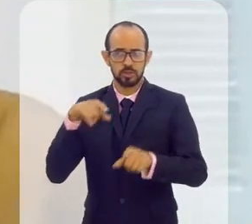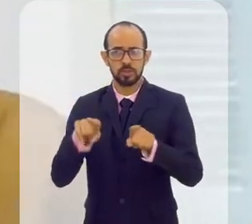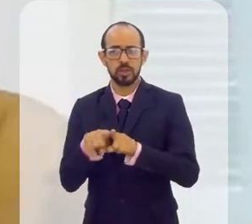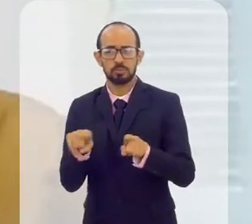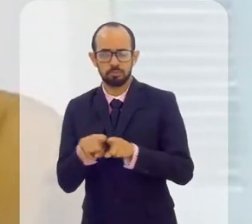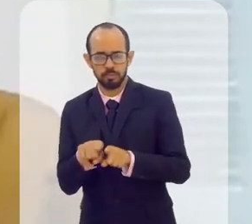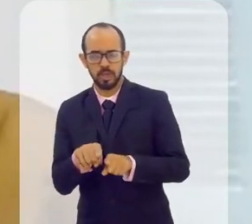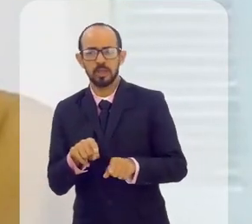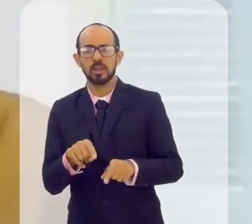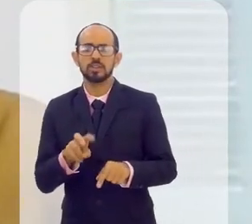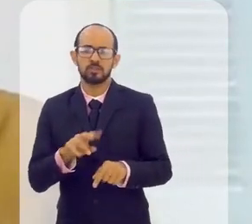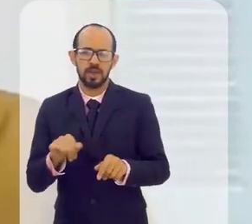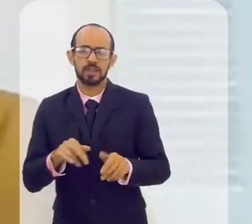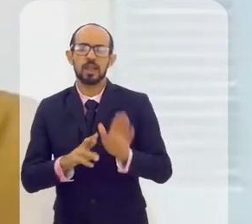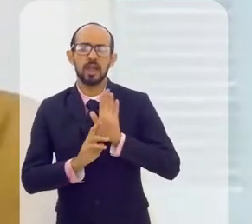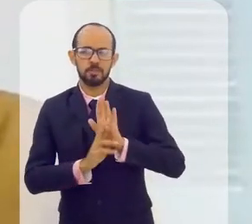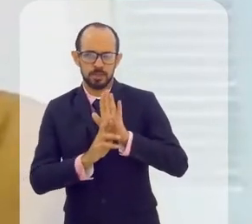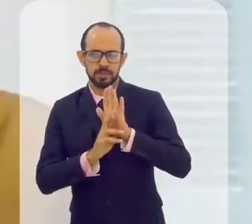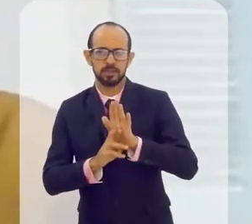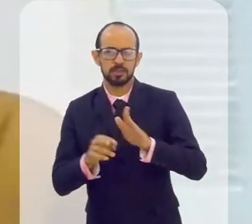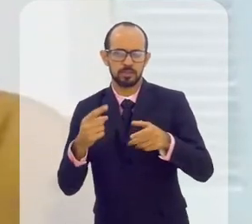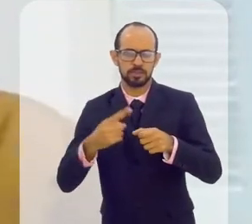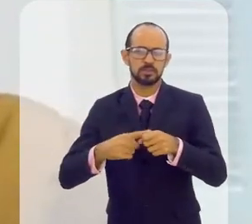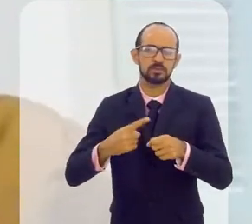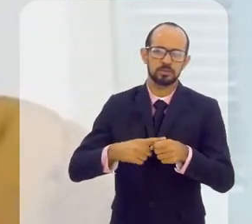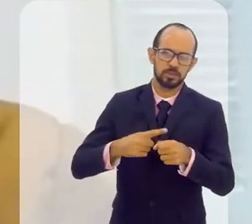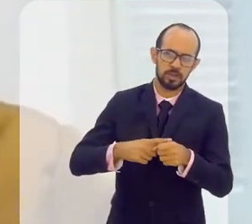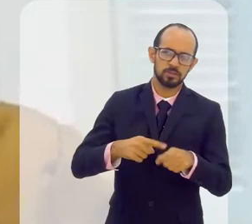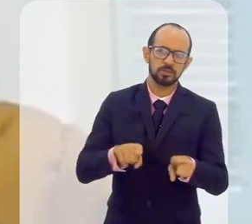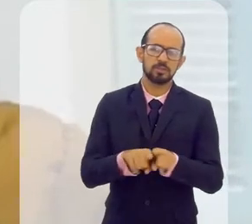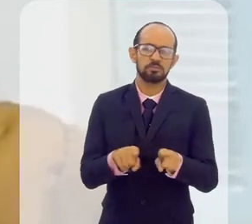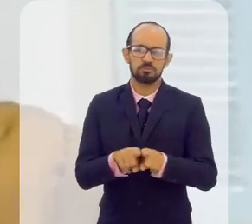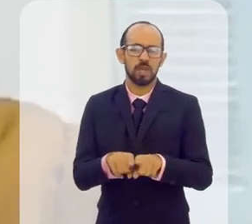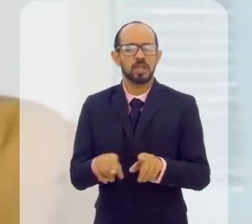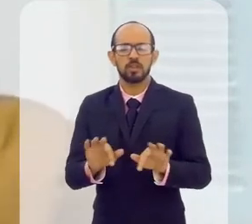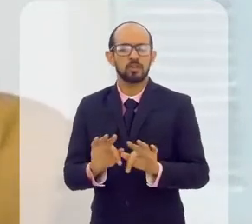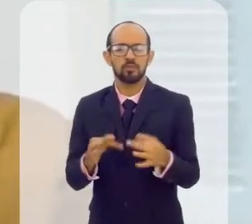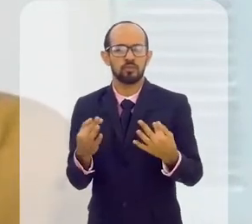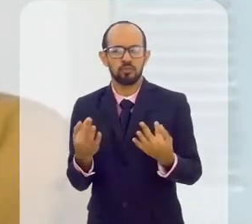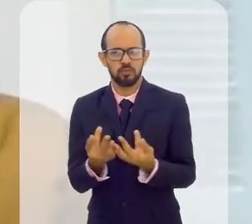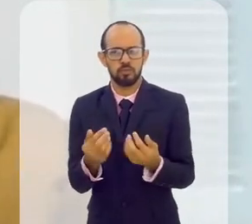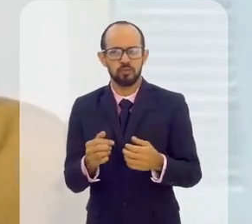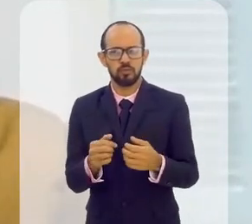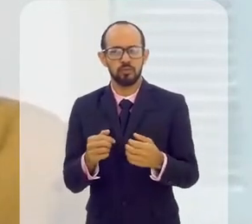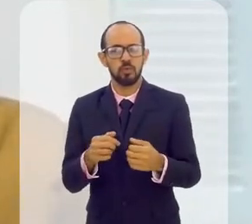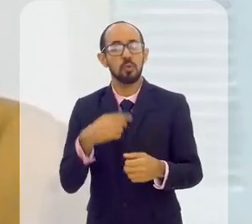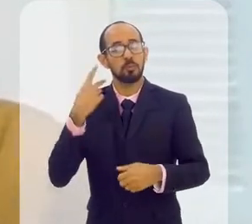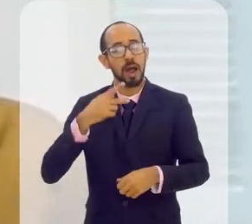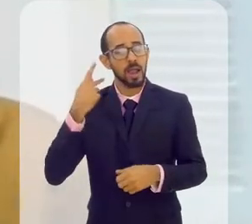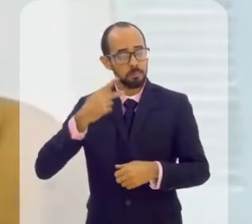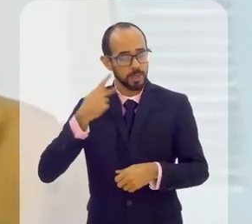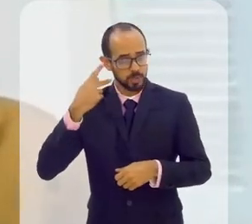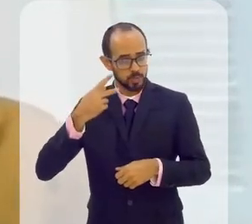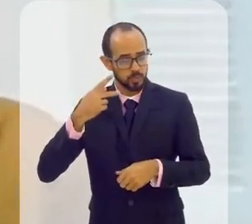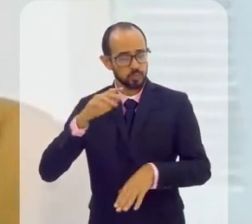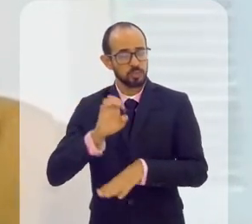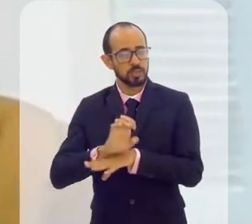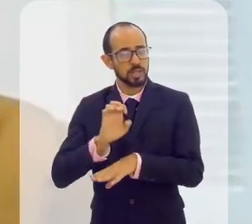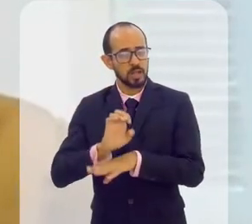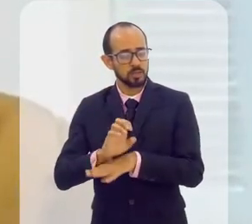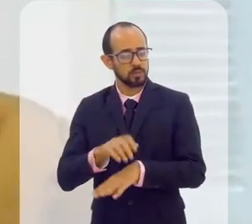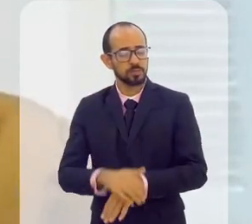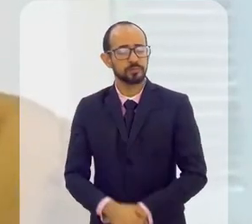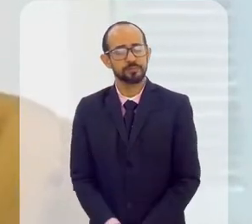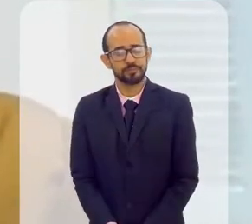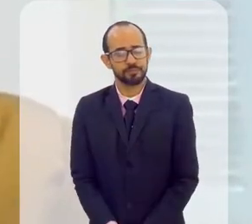até certamente, a gente vai ter representantes dessas cidades aí no parlamento estadual, né?